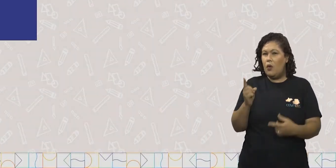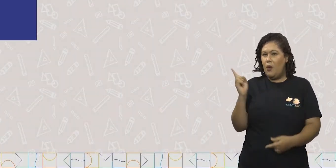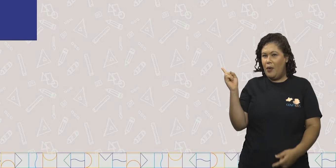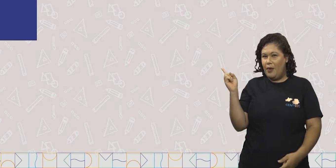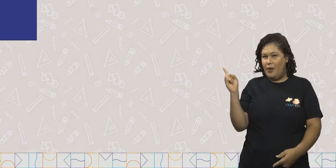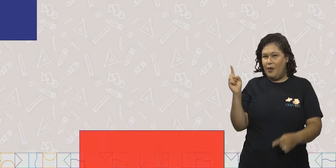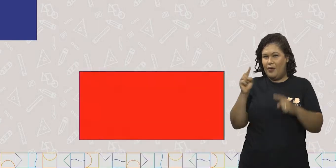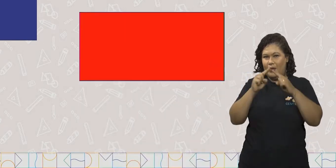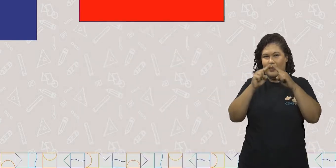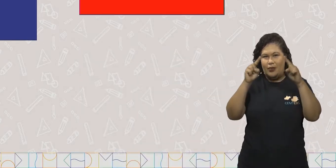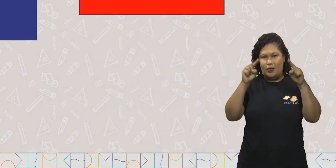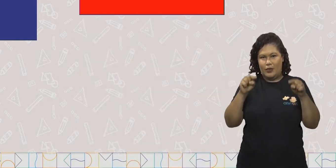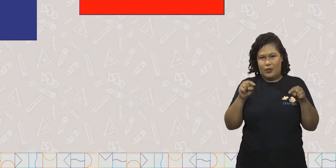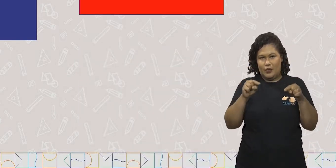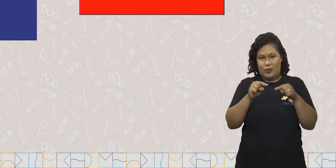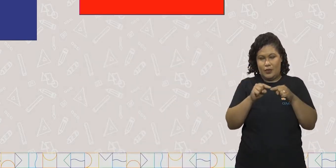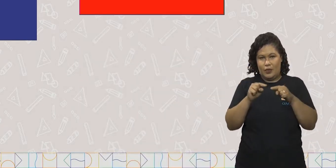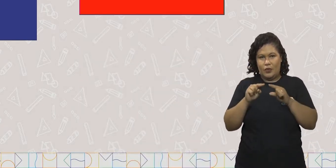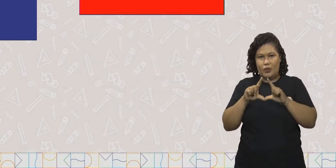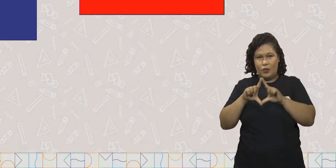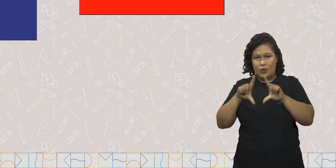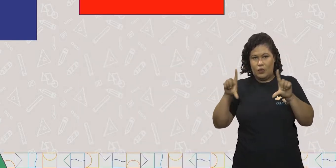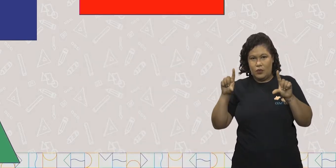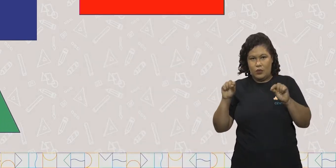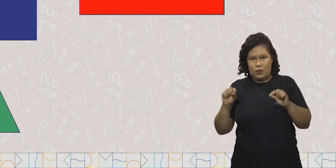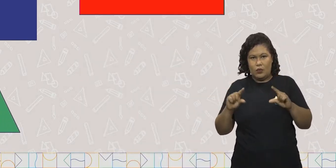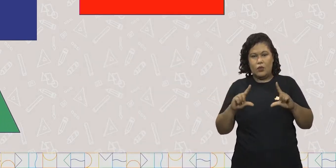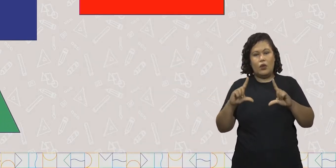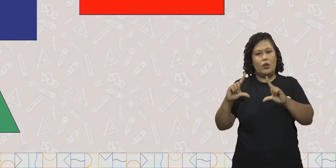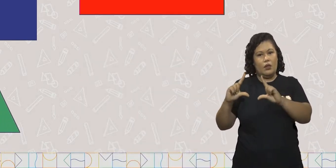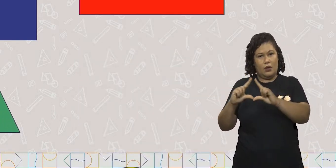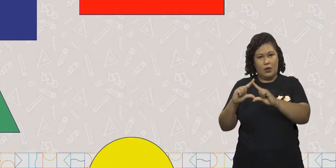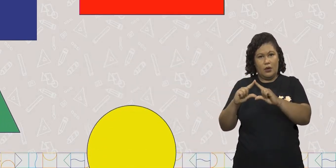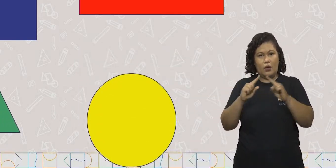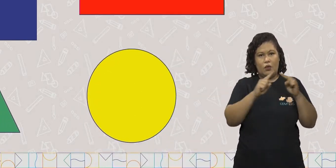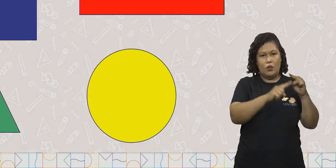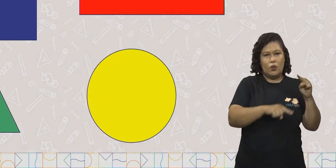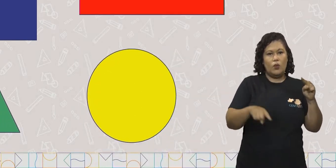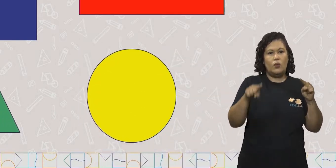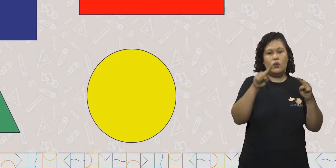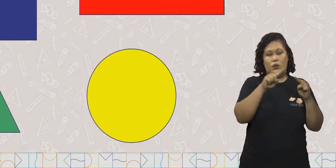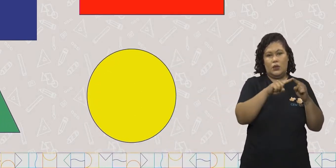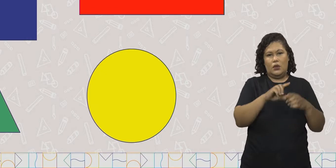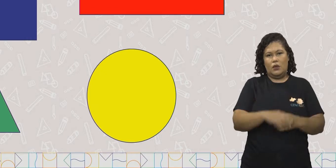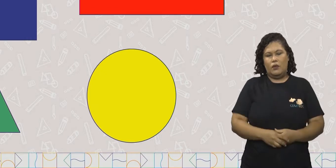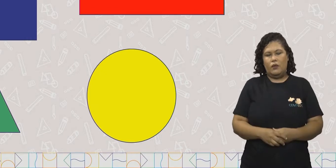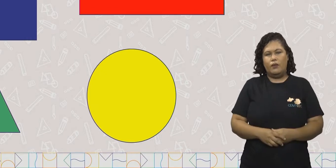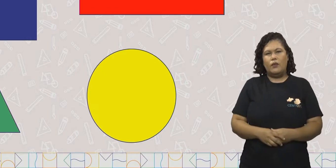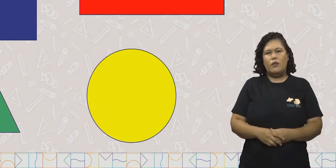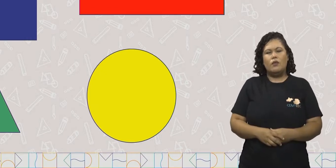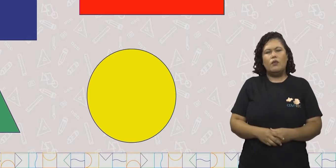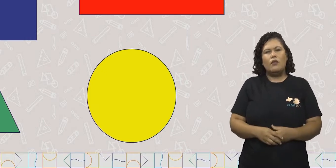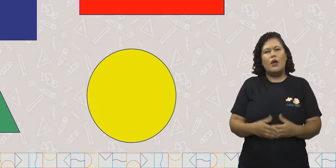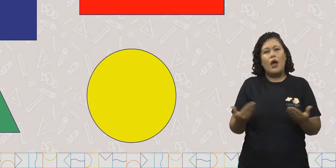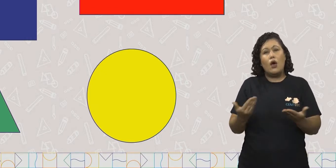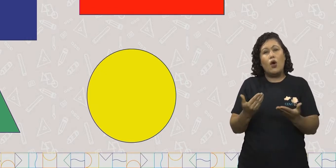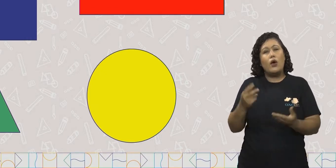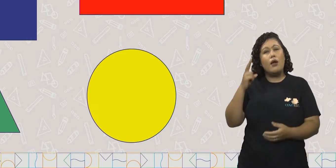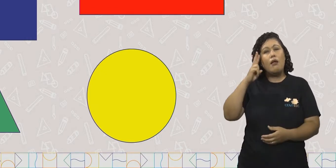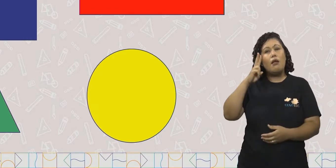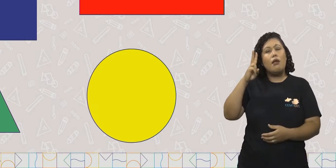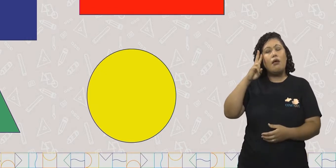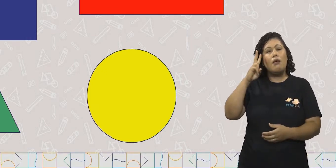quadrado, o retângulo, o triângulo e o círculo. Vamos relembrar as